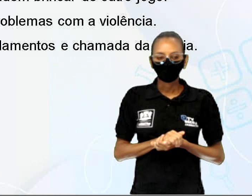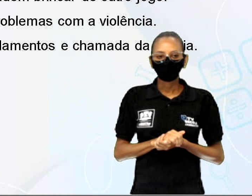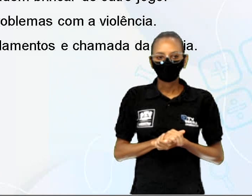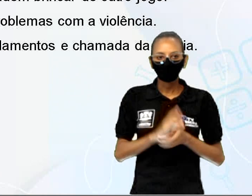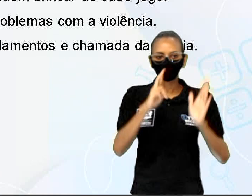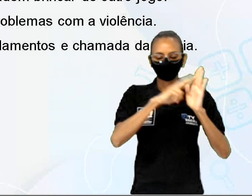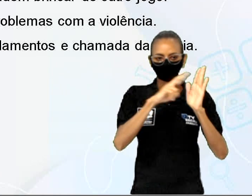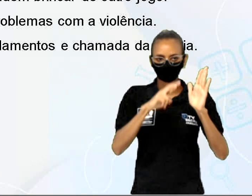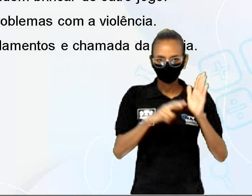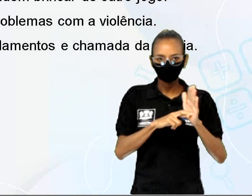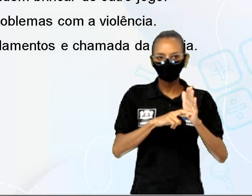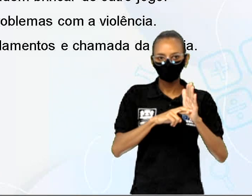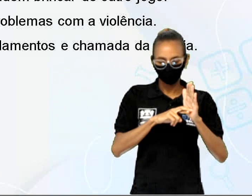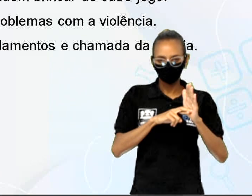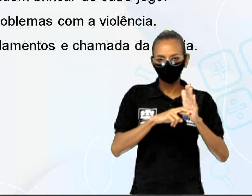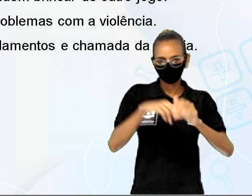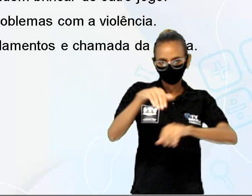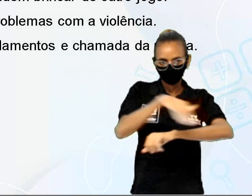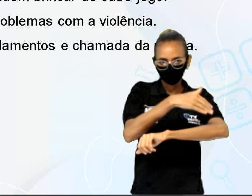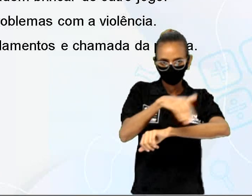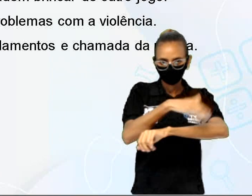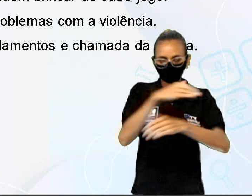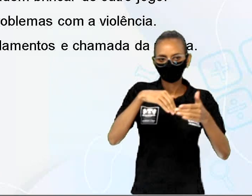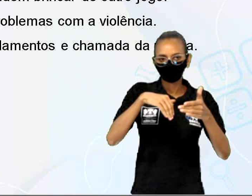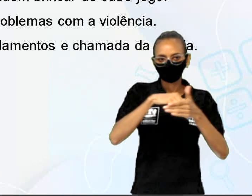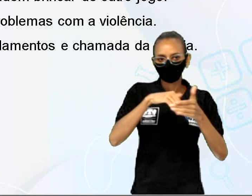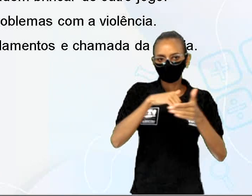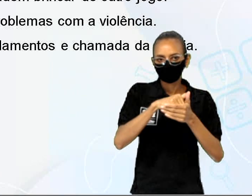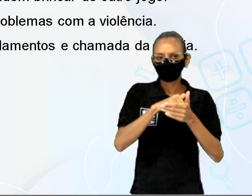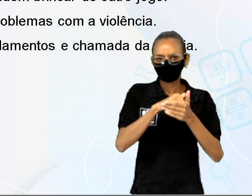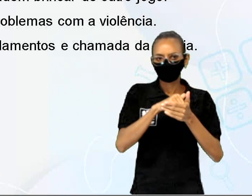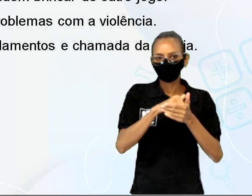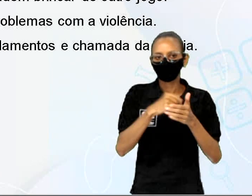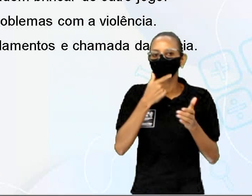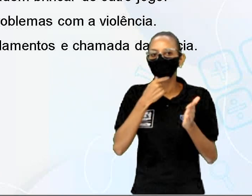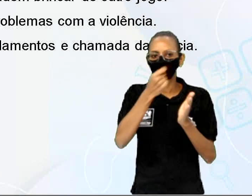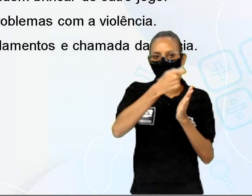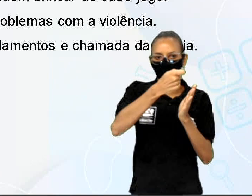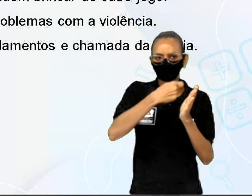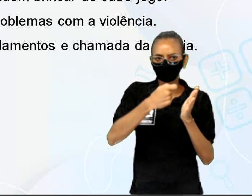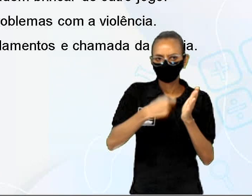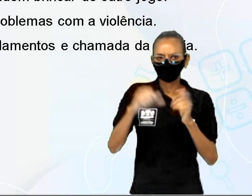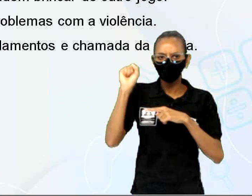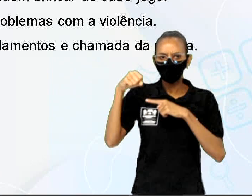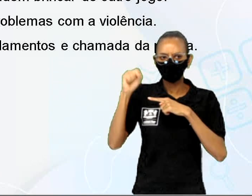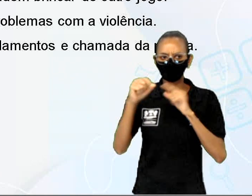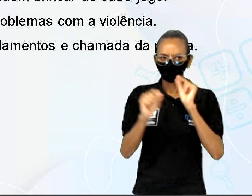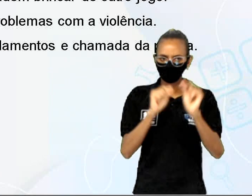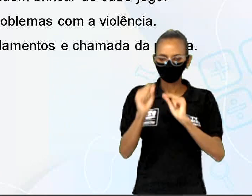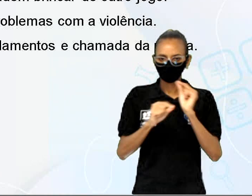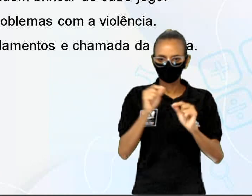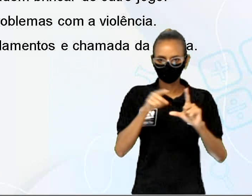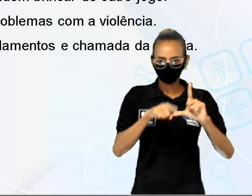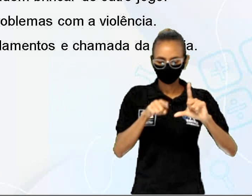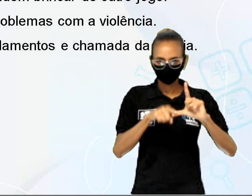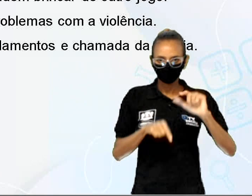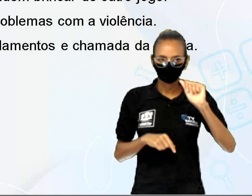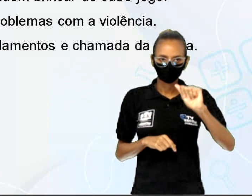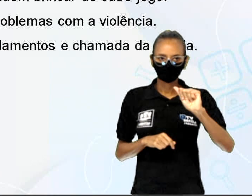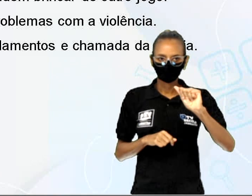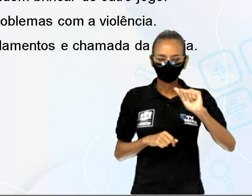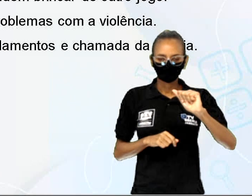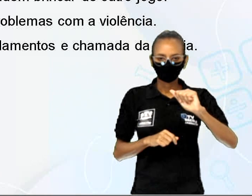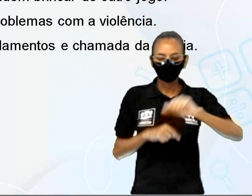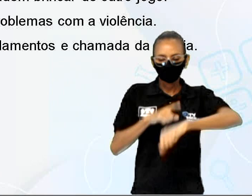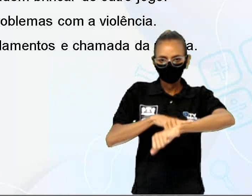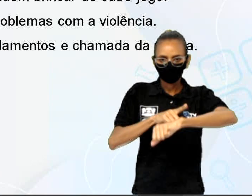das regras do futebol de rua o autor implicitamente afirma que letra A não possui intervalo